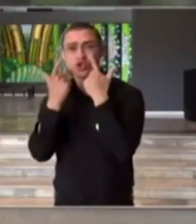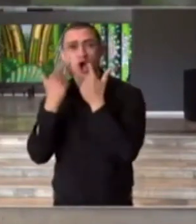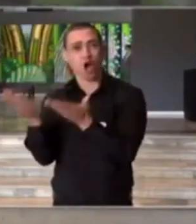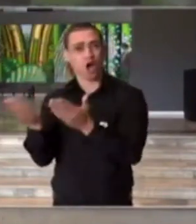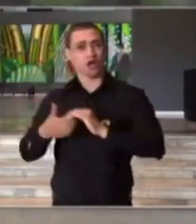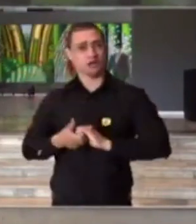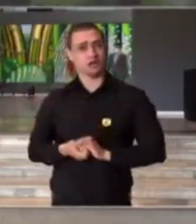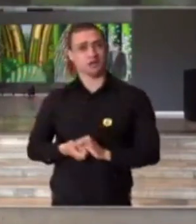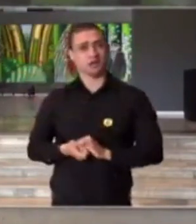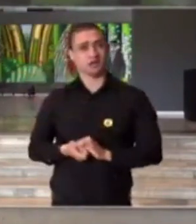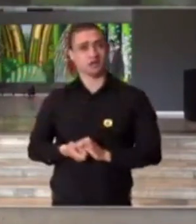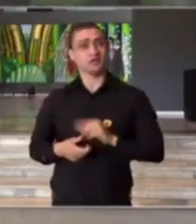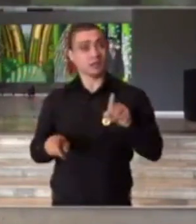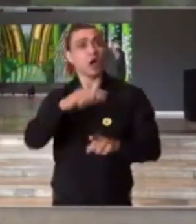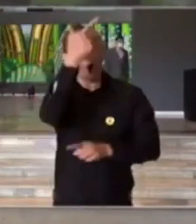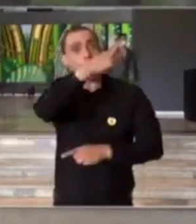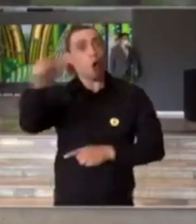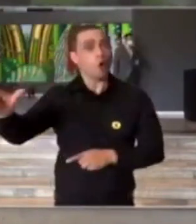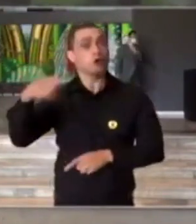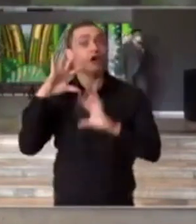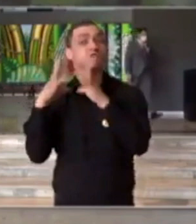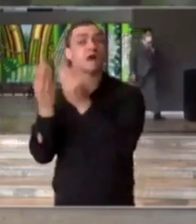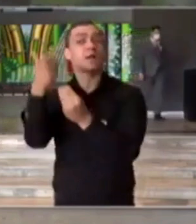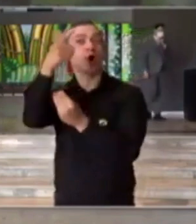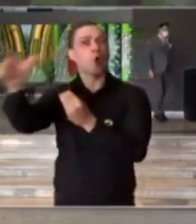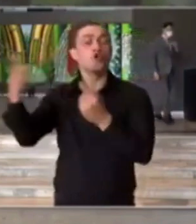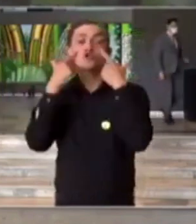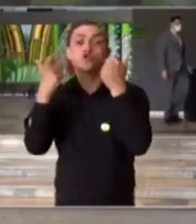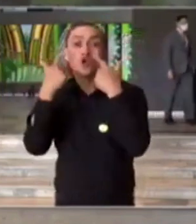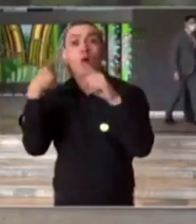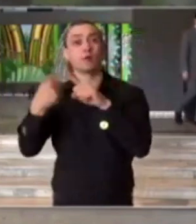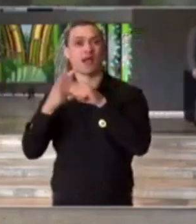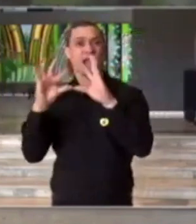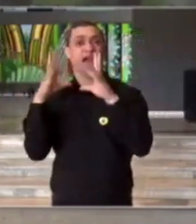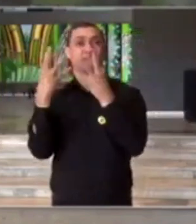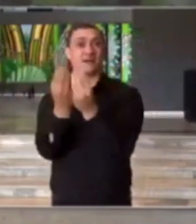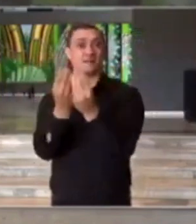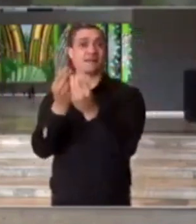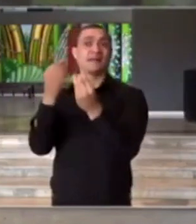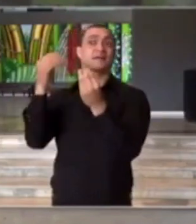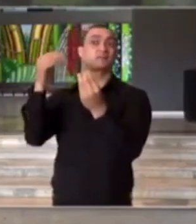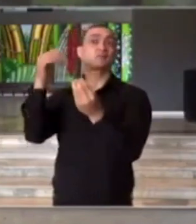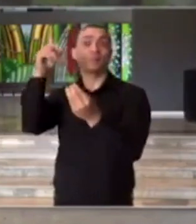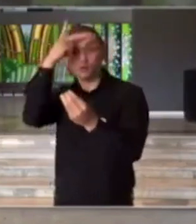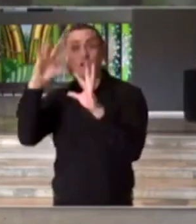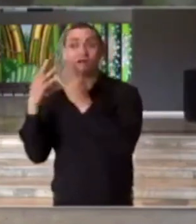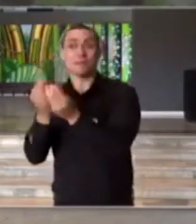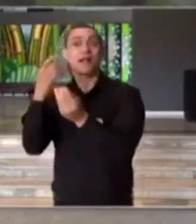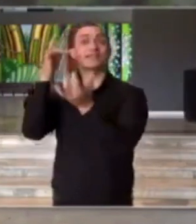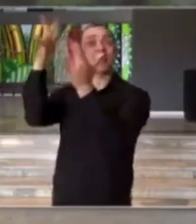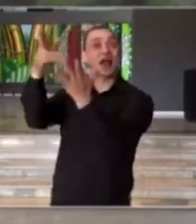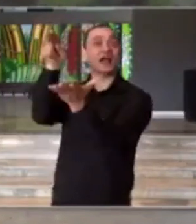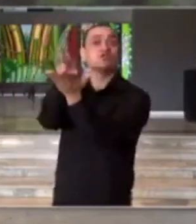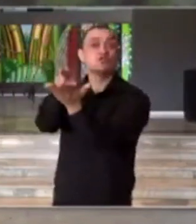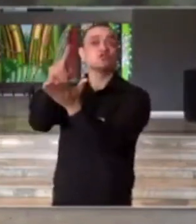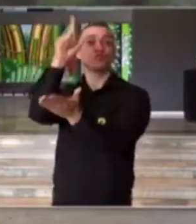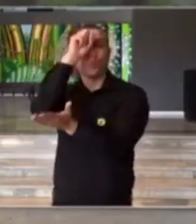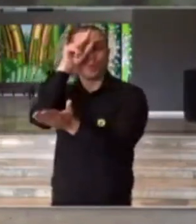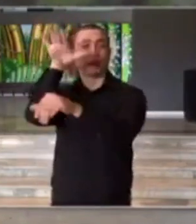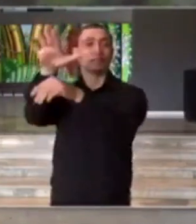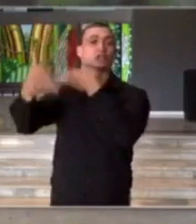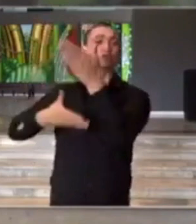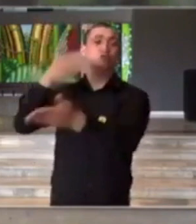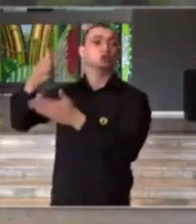E com outros familiares que choram aqueles que estão enfermos em hospitais públicos e privados